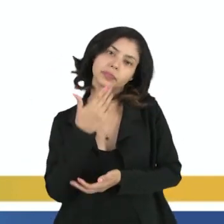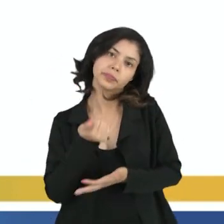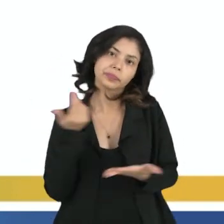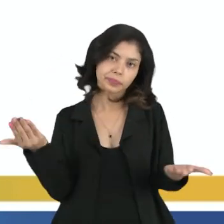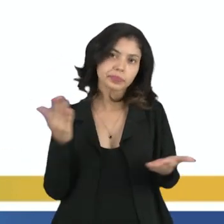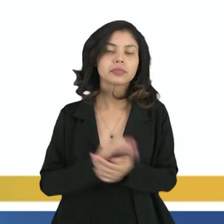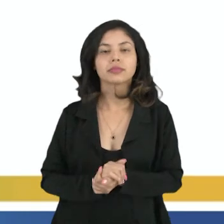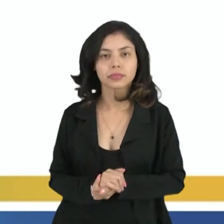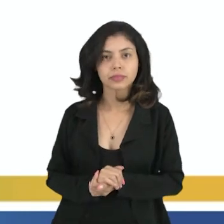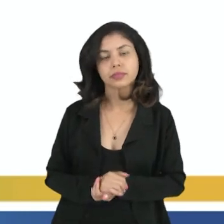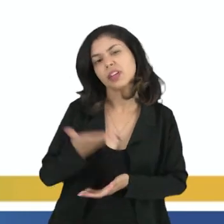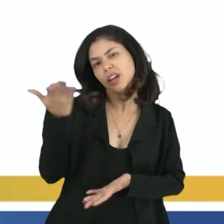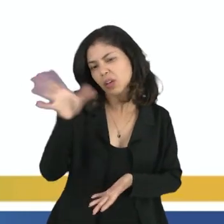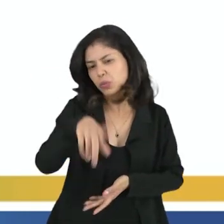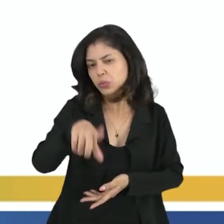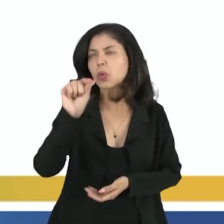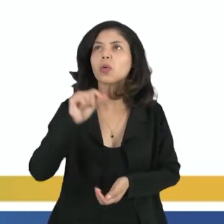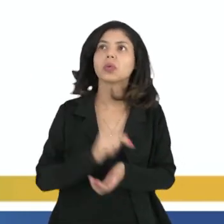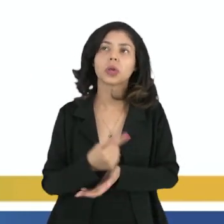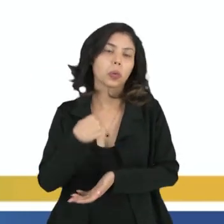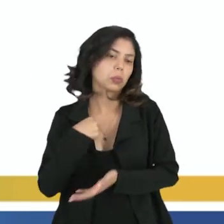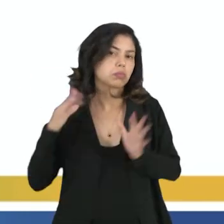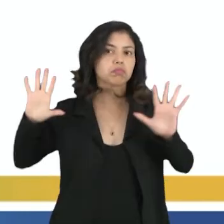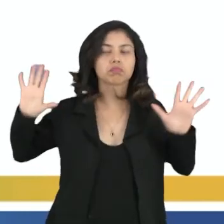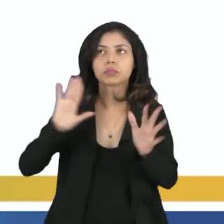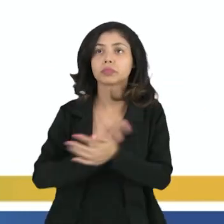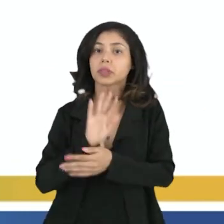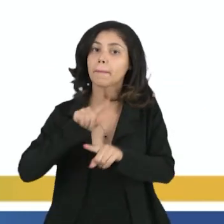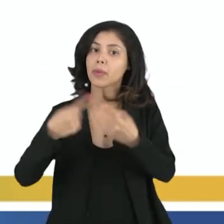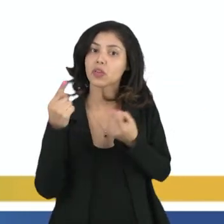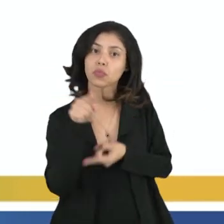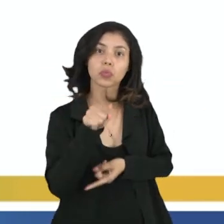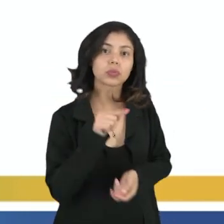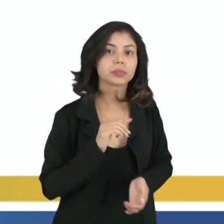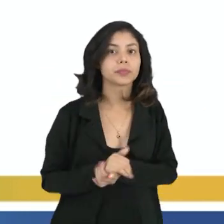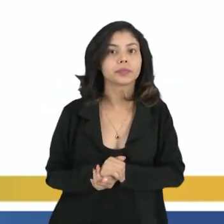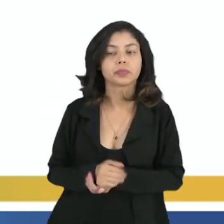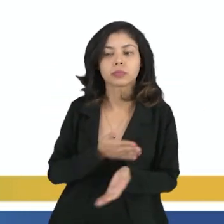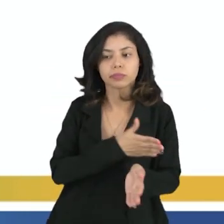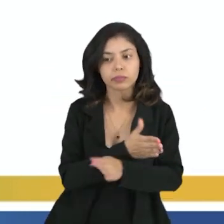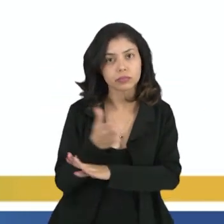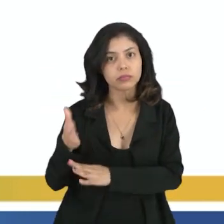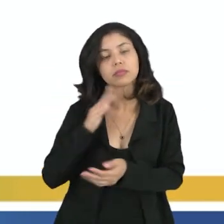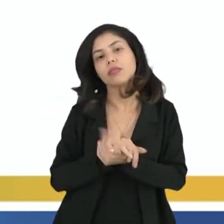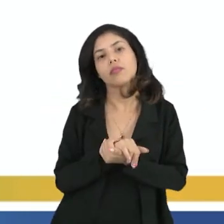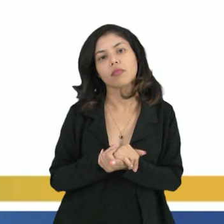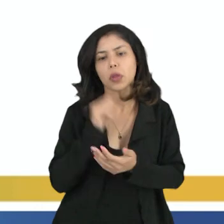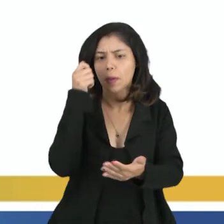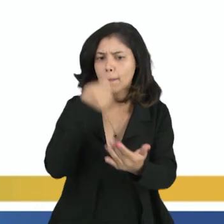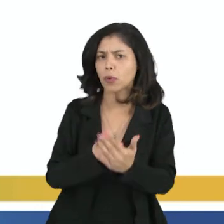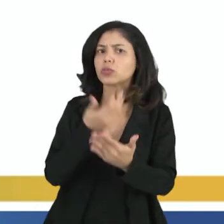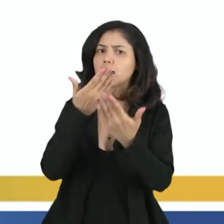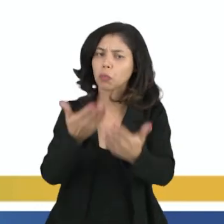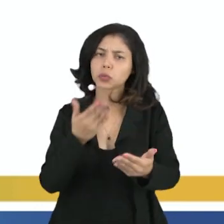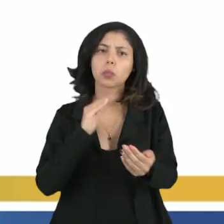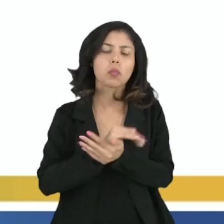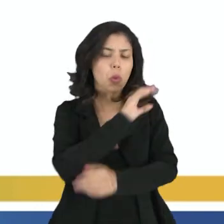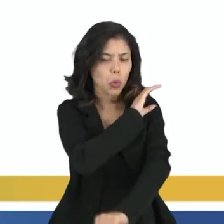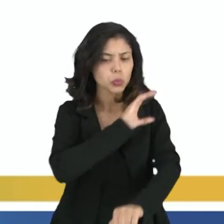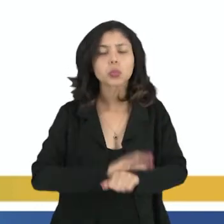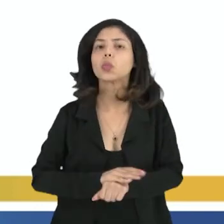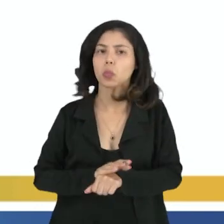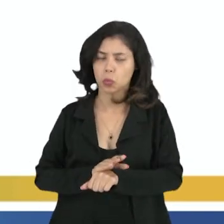Apesar de gente dizer Ah, eu escolho, eu sou como eu sou, mas você está sendo impregnado. Foi imposto para você uma cultura